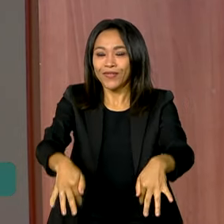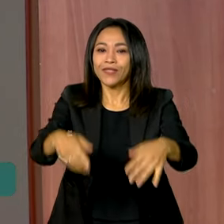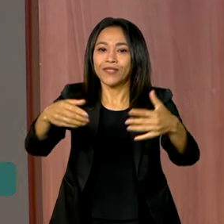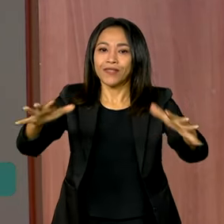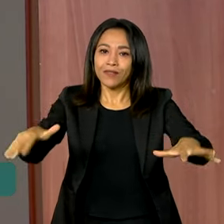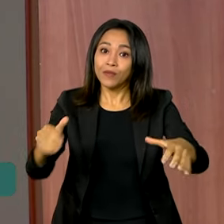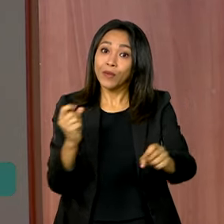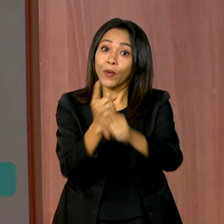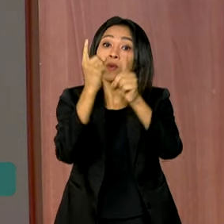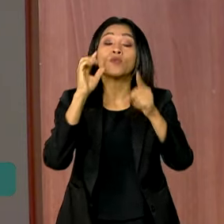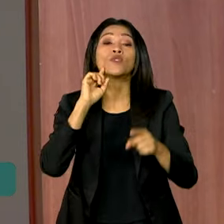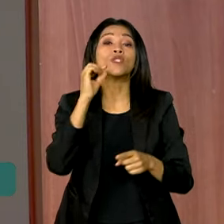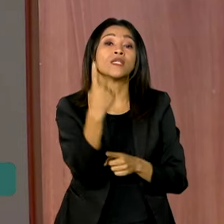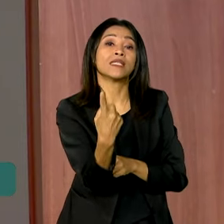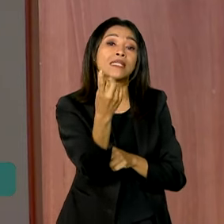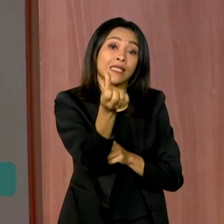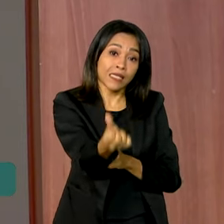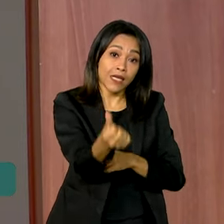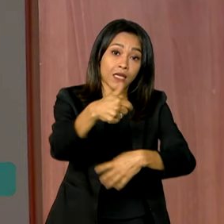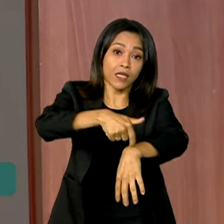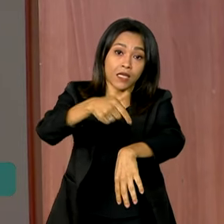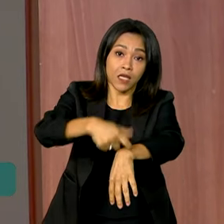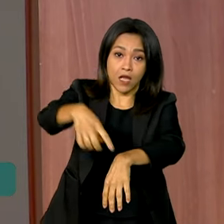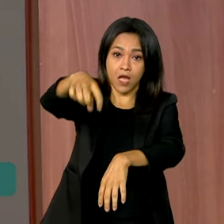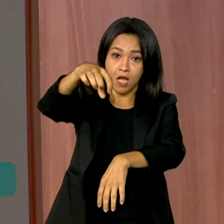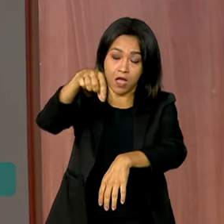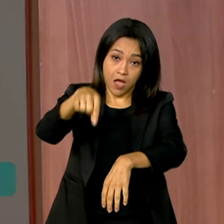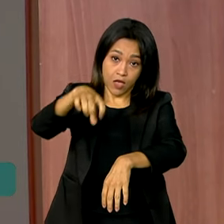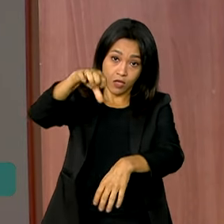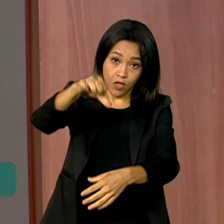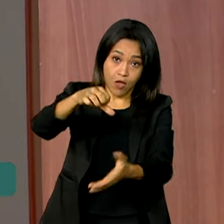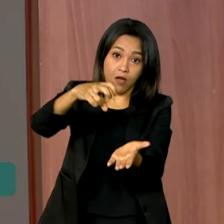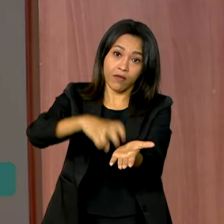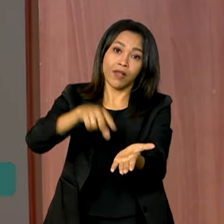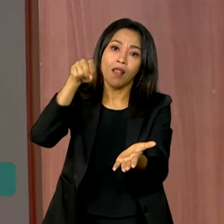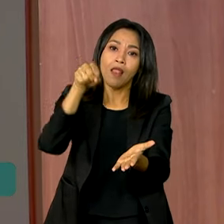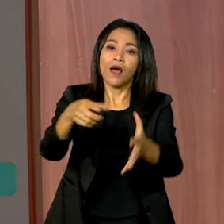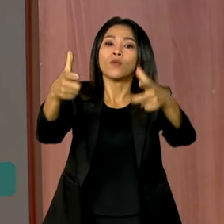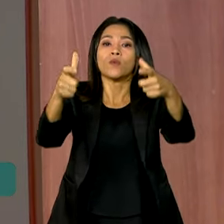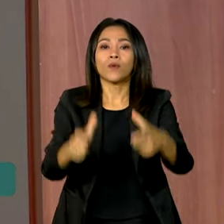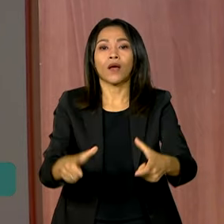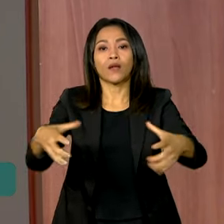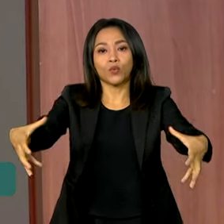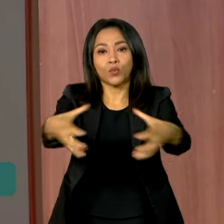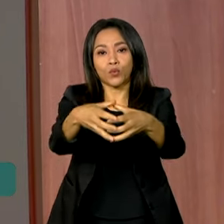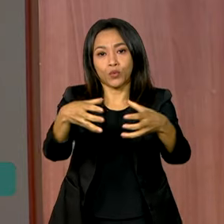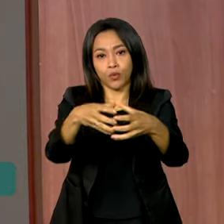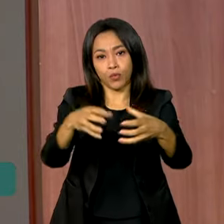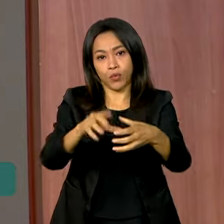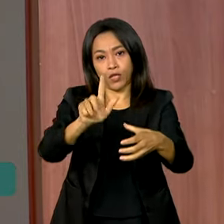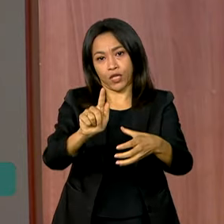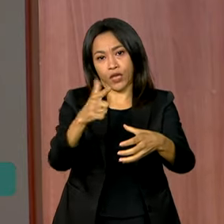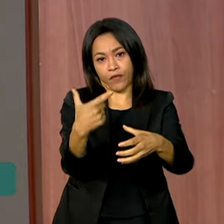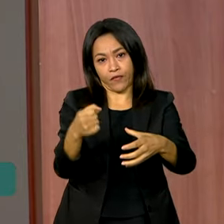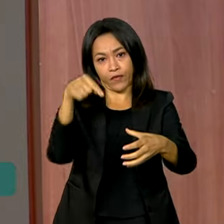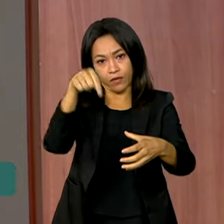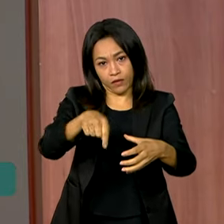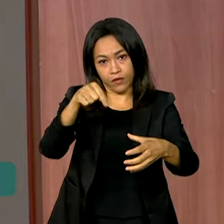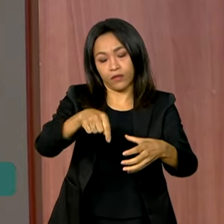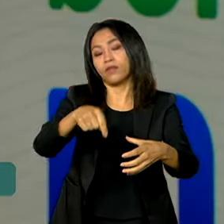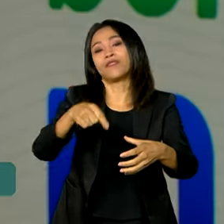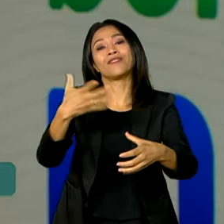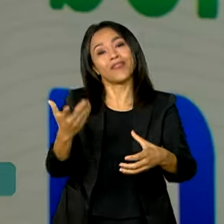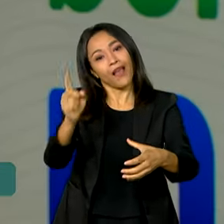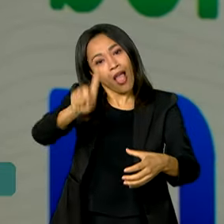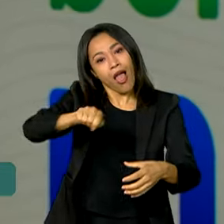16, às 9 horas, lá no território do G20, que vai acontecer entre a Praça Mauá e o Bulevar, no Rio de